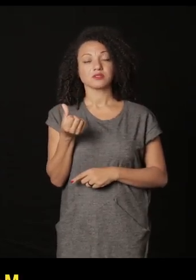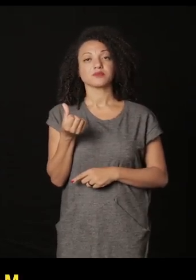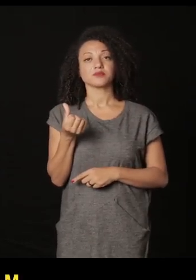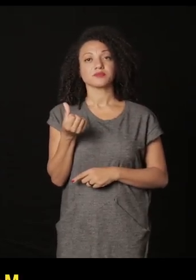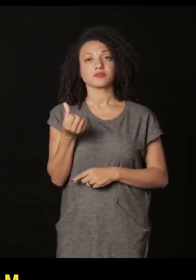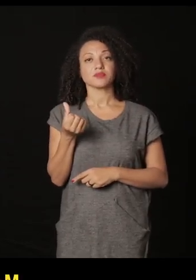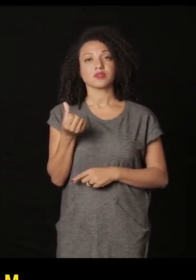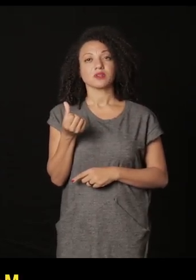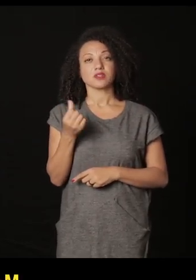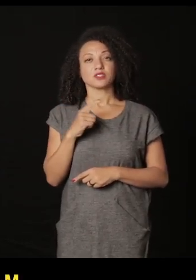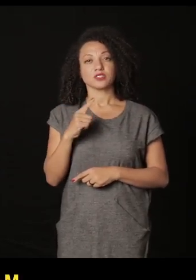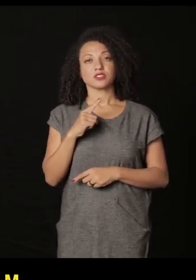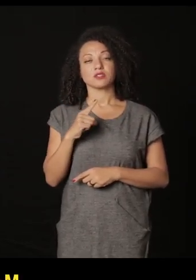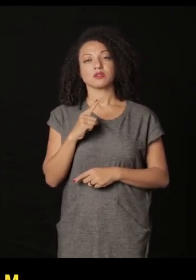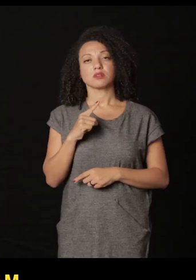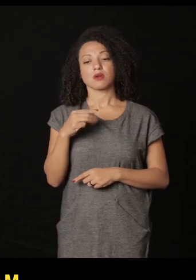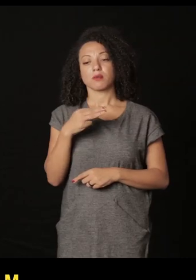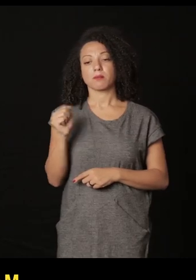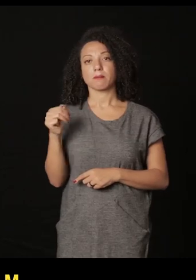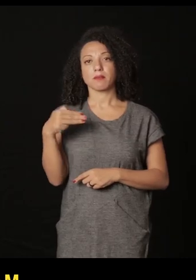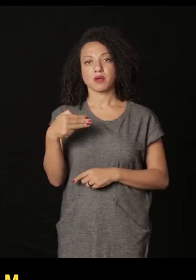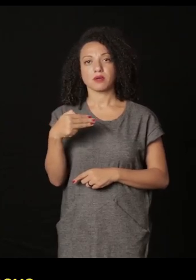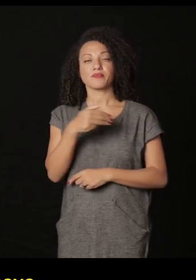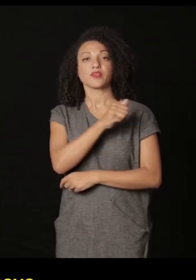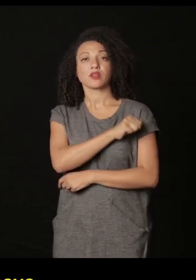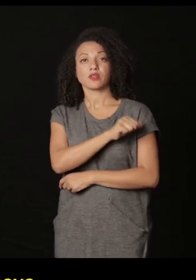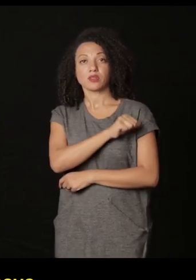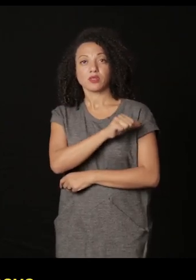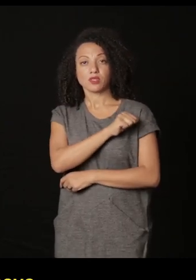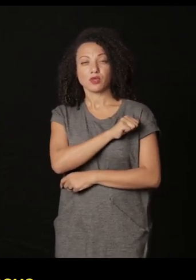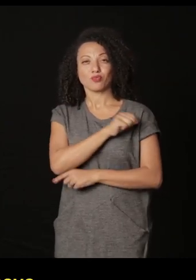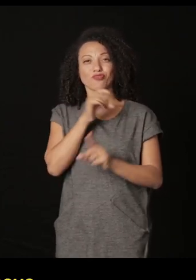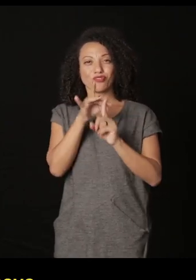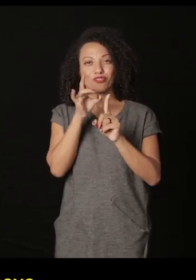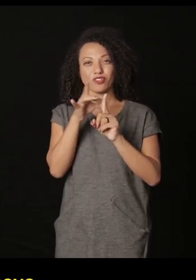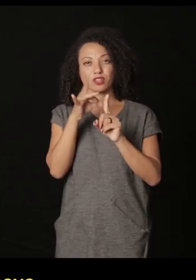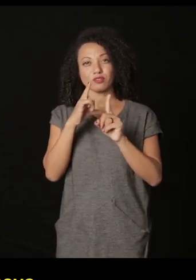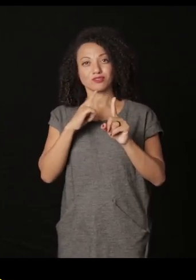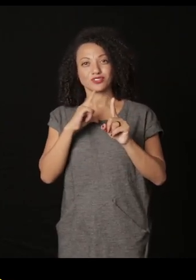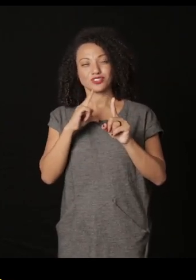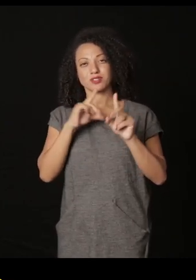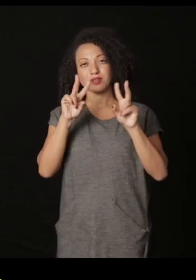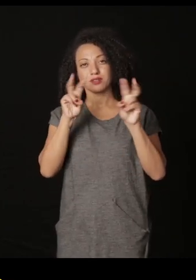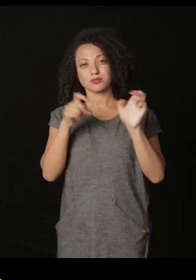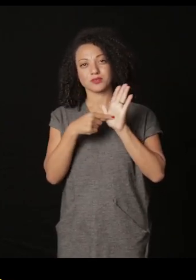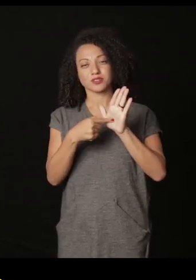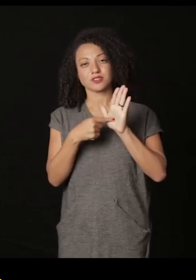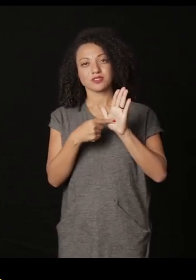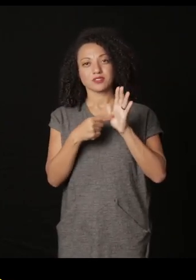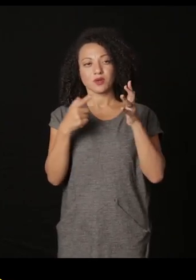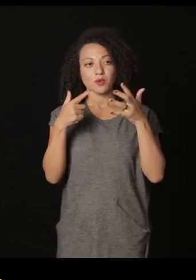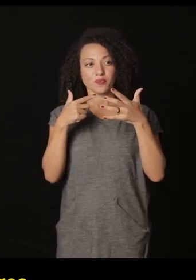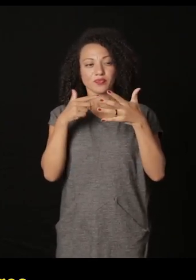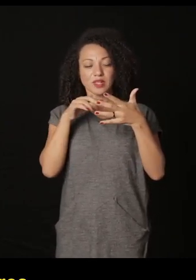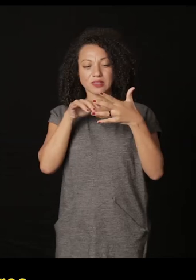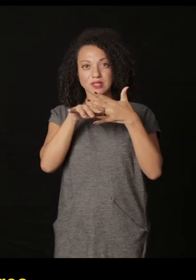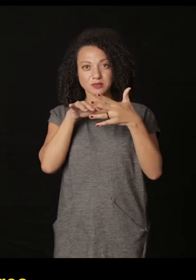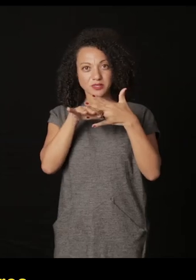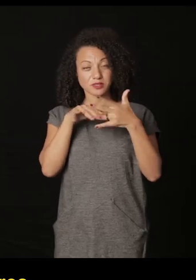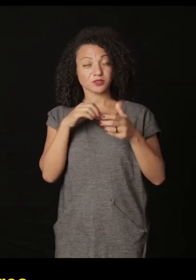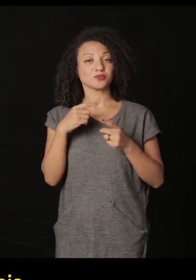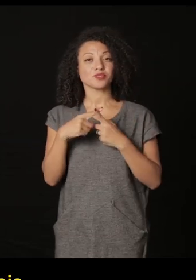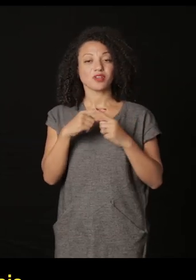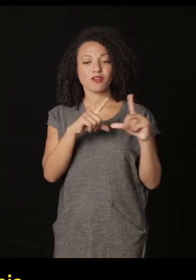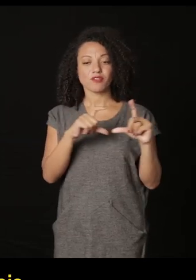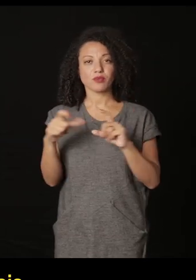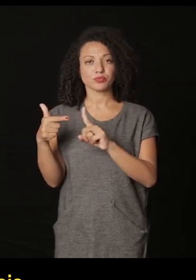janelas do MAM do Rio de Janeiro uma exposição que se chamava Transparências e havia aqui uma intenção eram fotografias